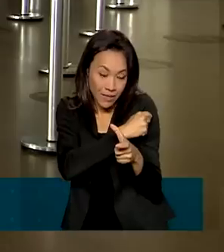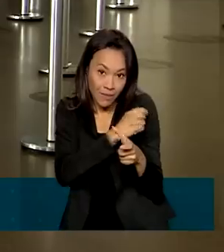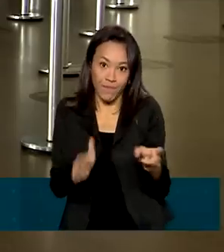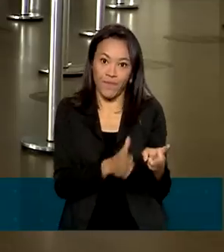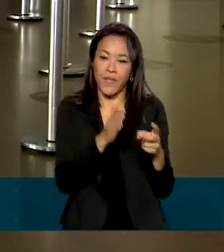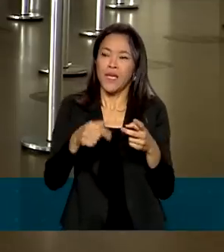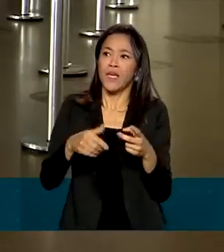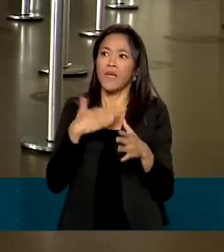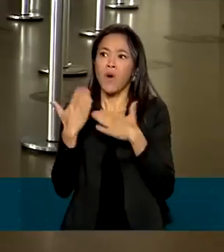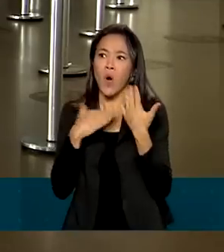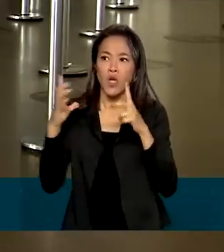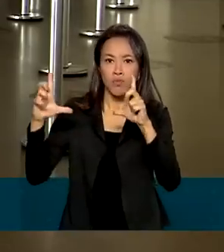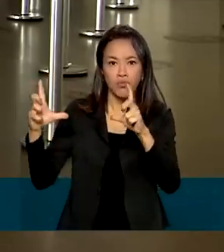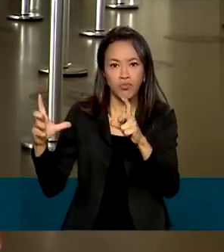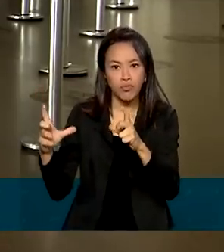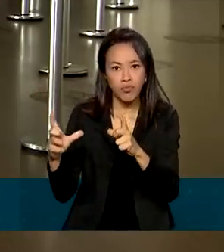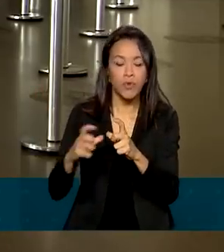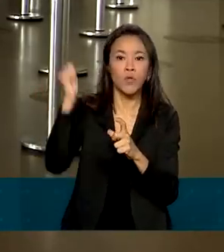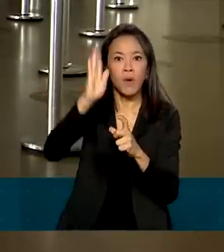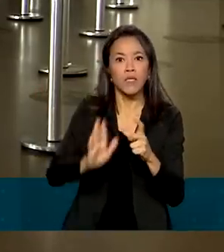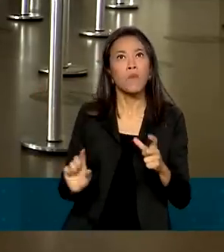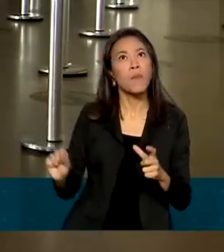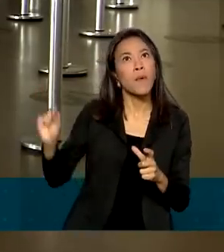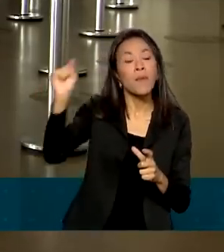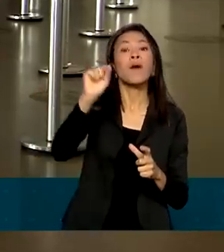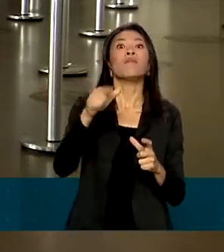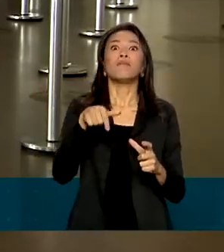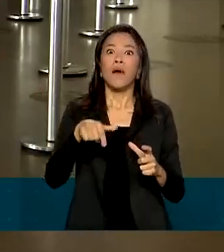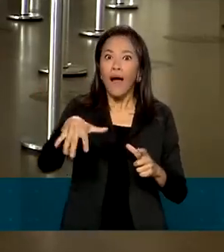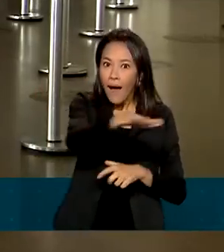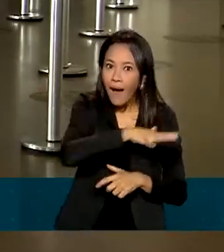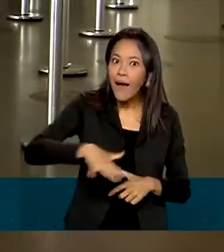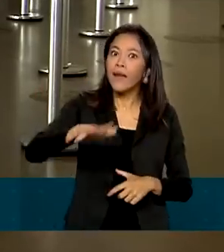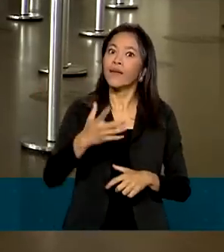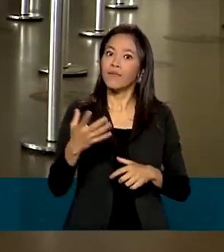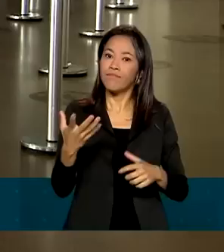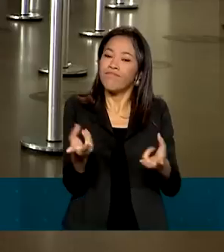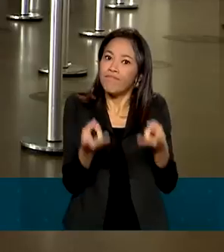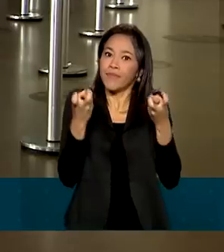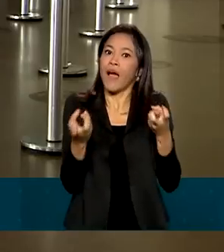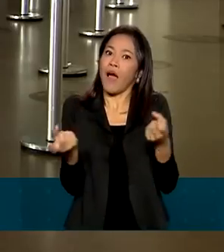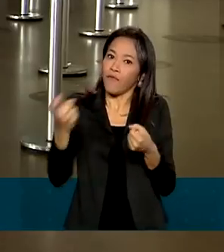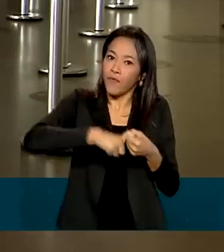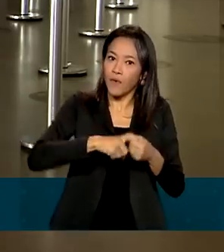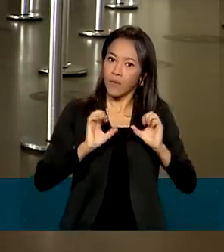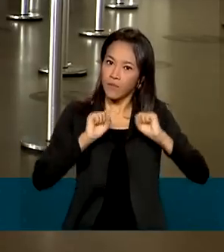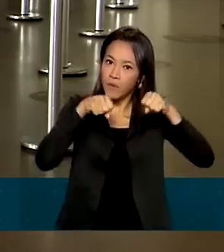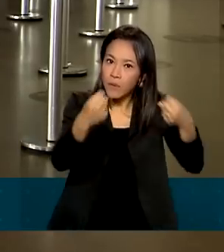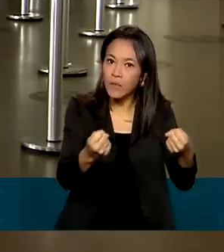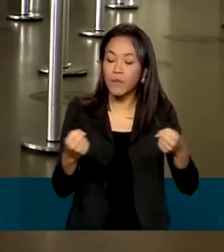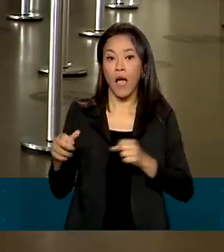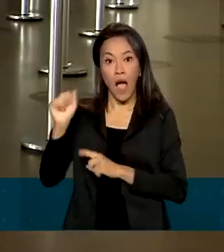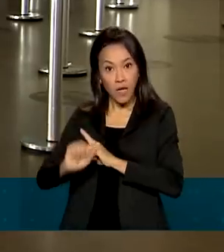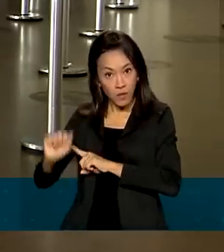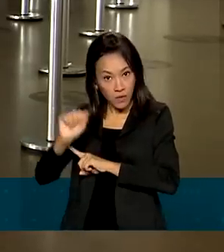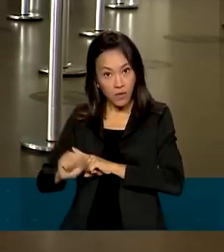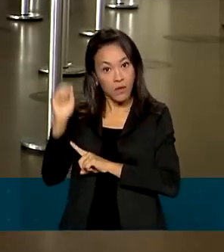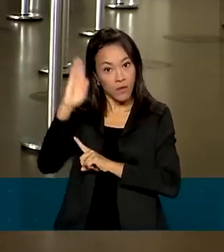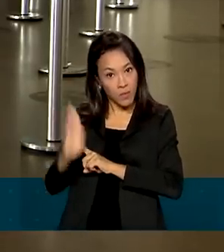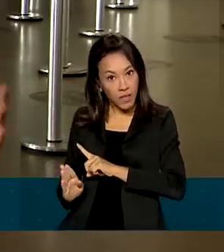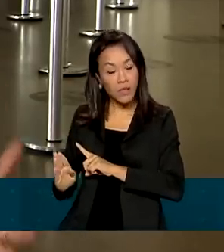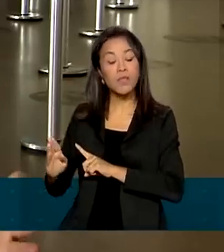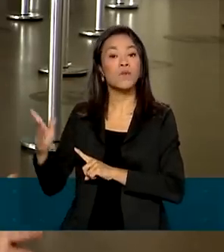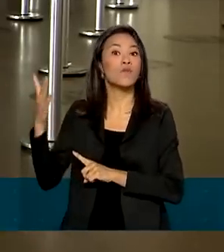do número de casos e mortes em todo o país, o setor registrou uma retomada. Segundo a Associação Brasileira de Agências de